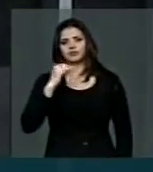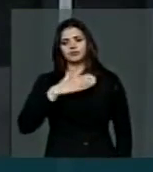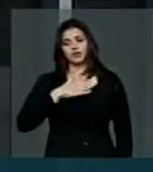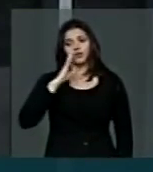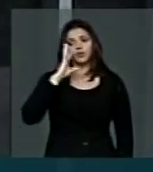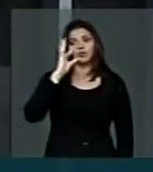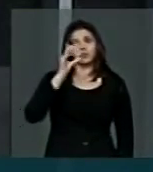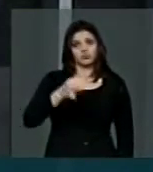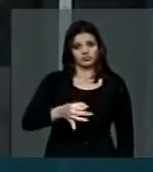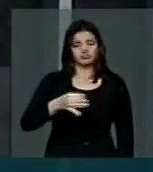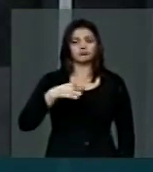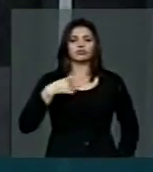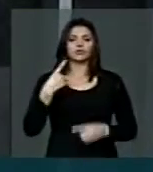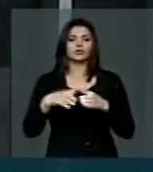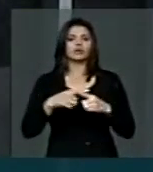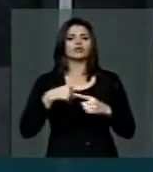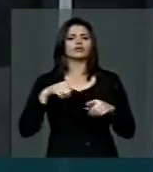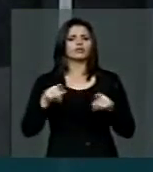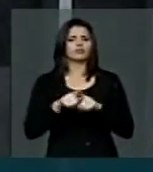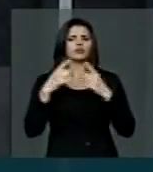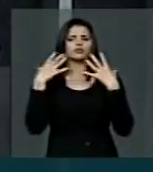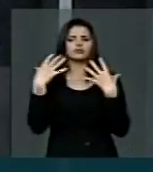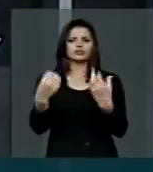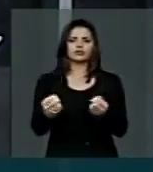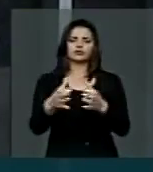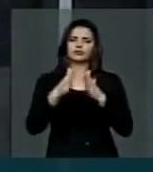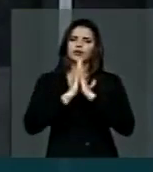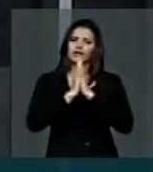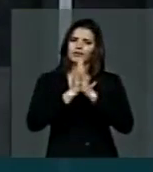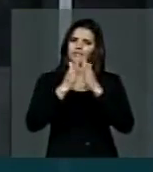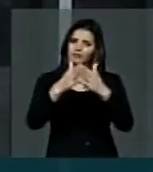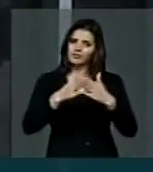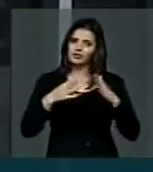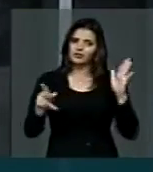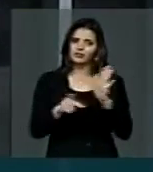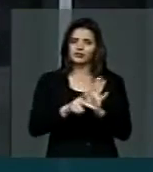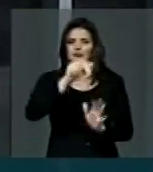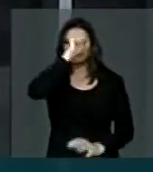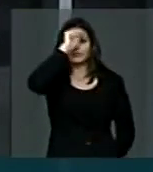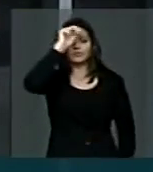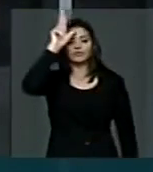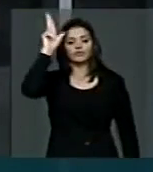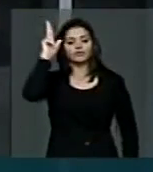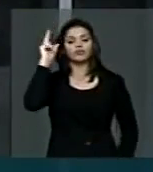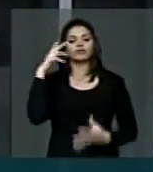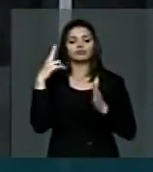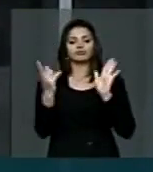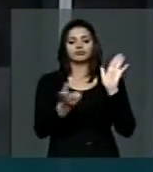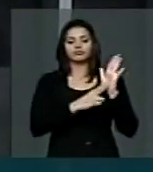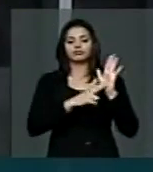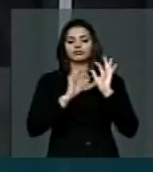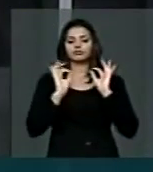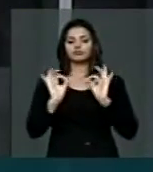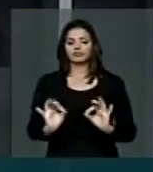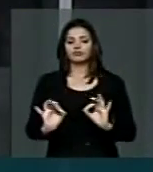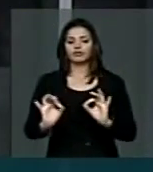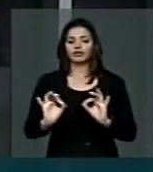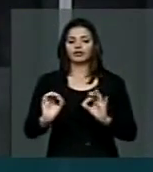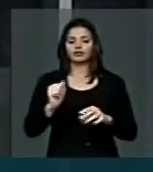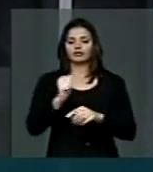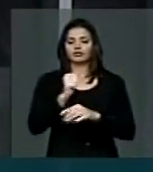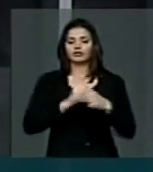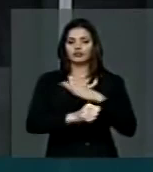entender e atendo um apelo dos prefeitos que assumiram os seus